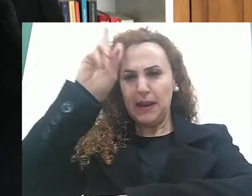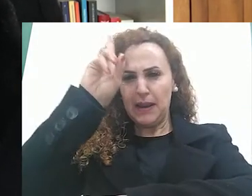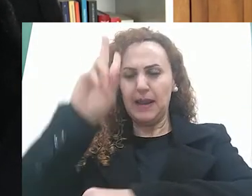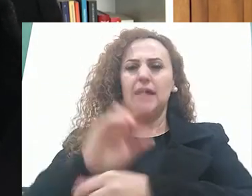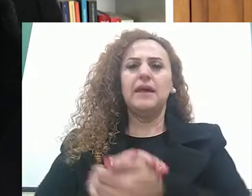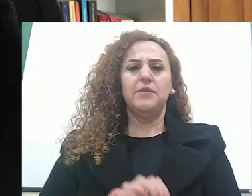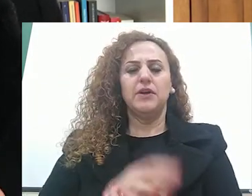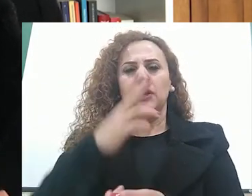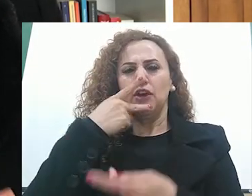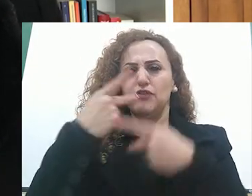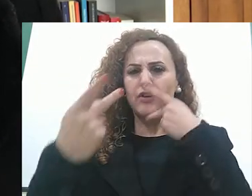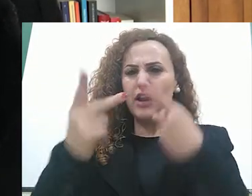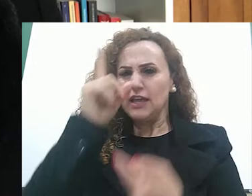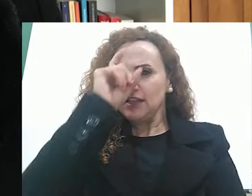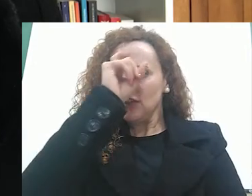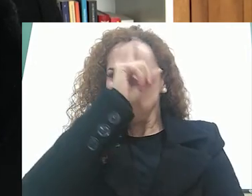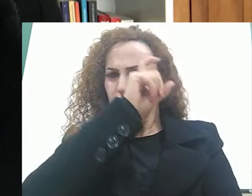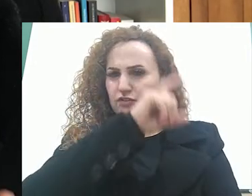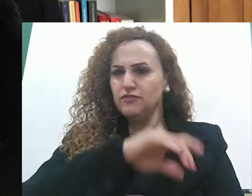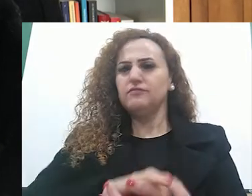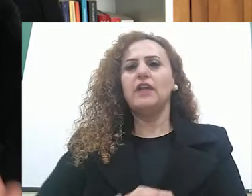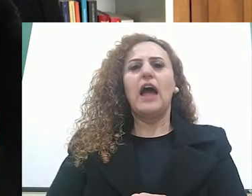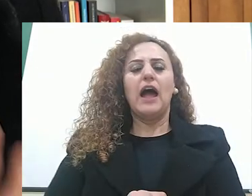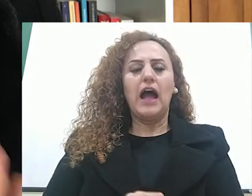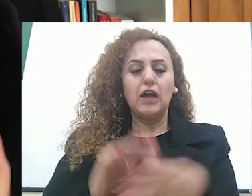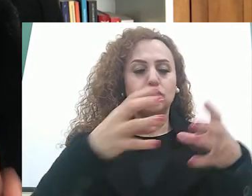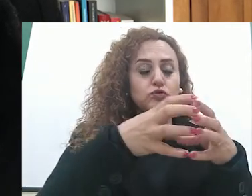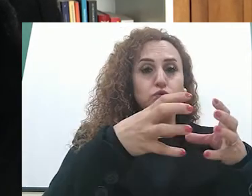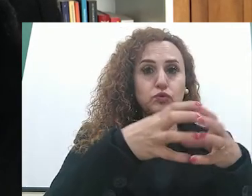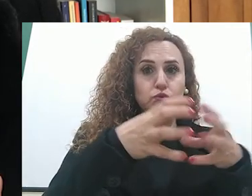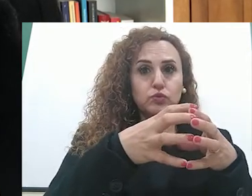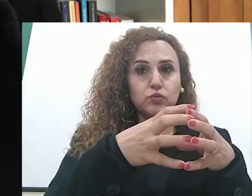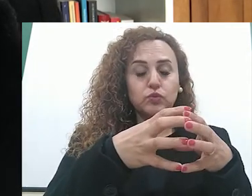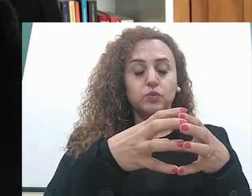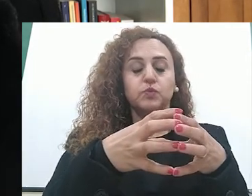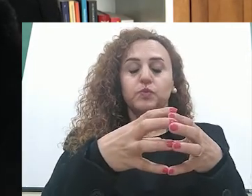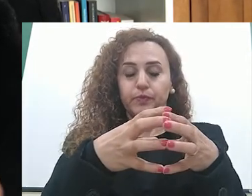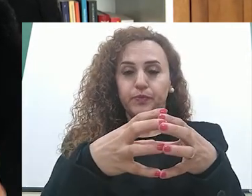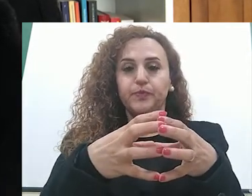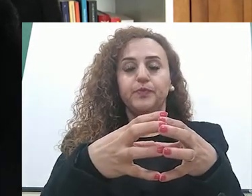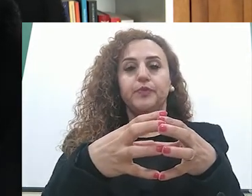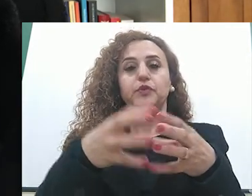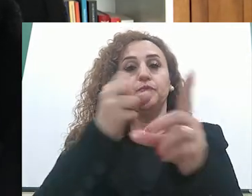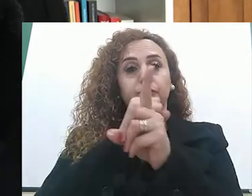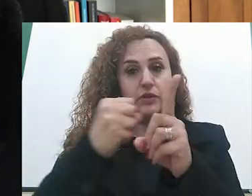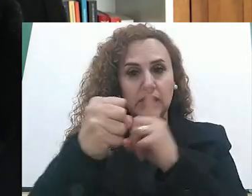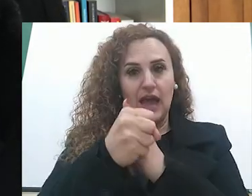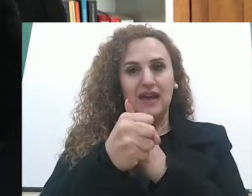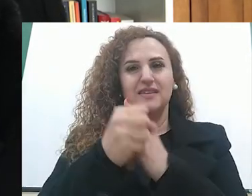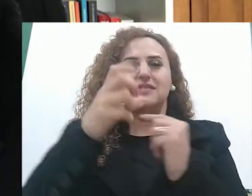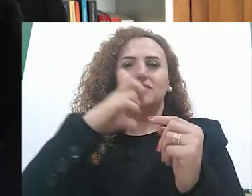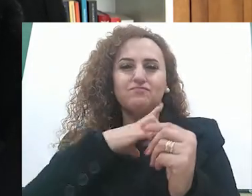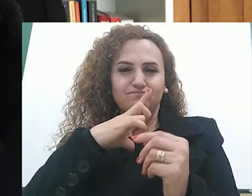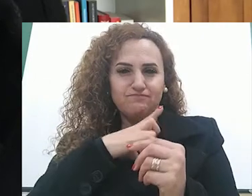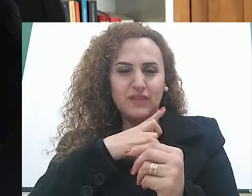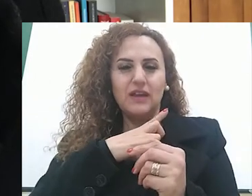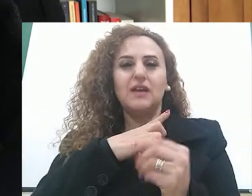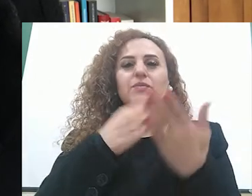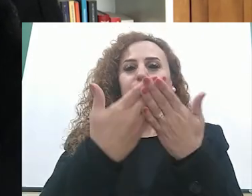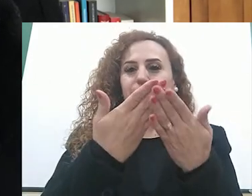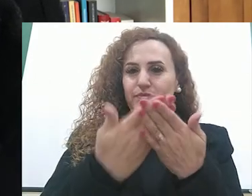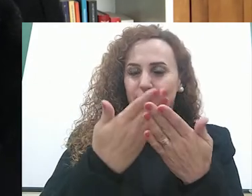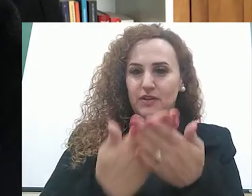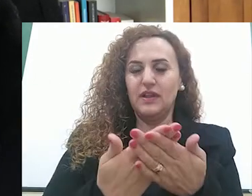eu falei um pouquinho sobre a dificuldade de acesso de alguns grupos sociais à escola. Entre esses grupos a gente pode